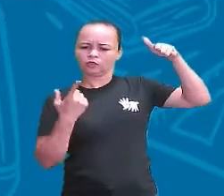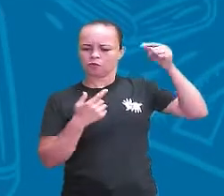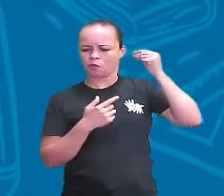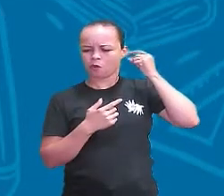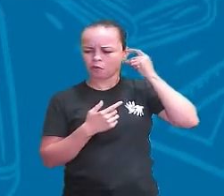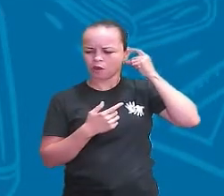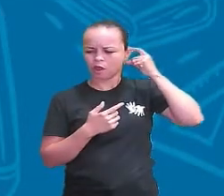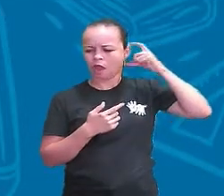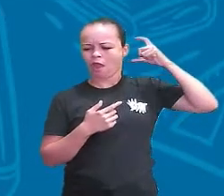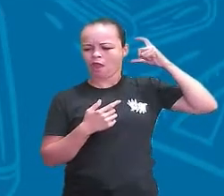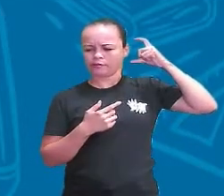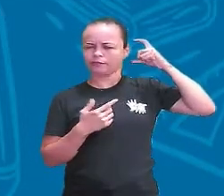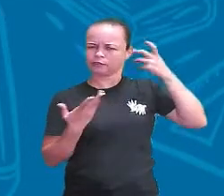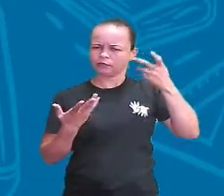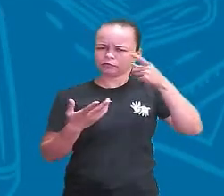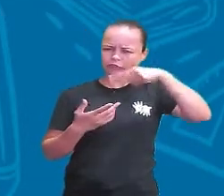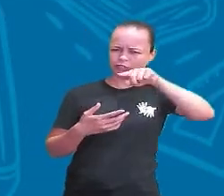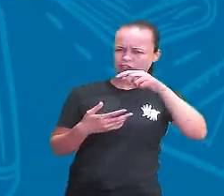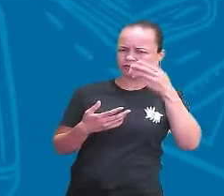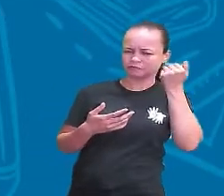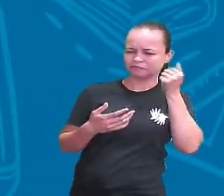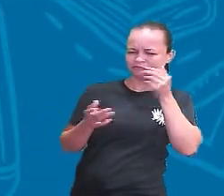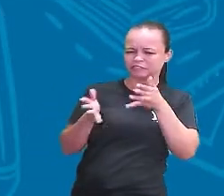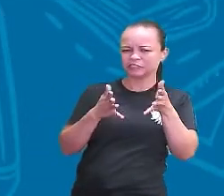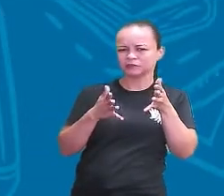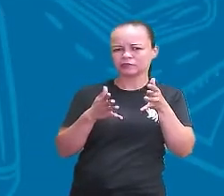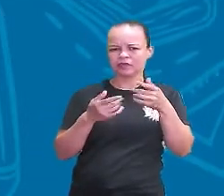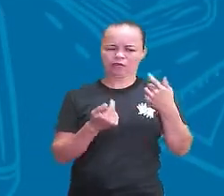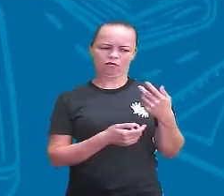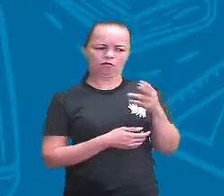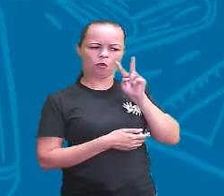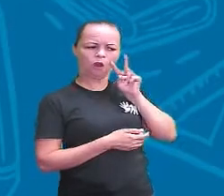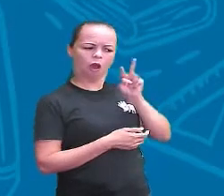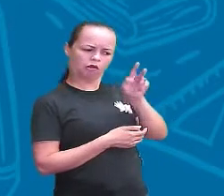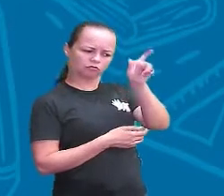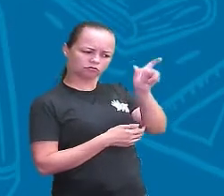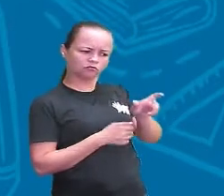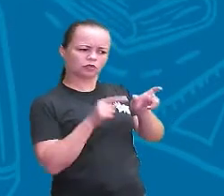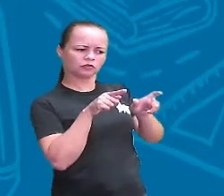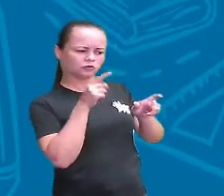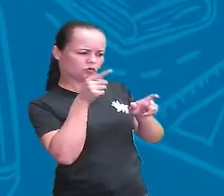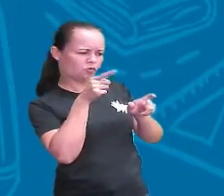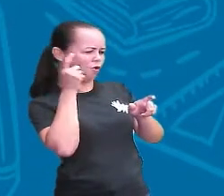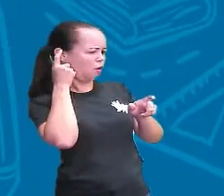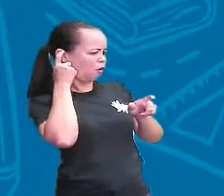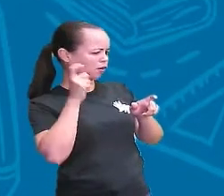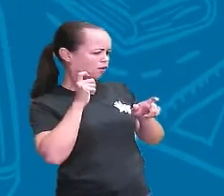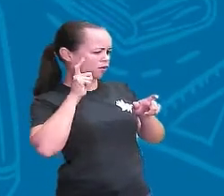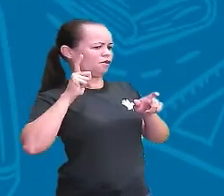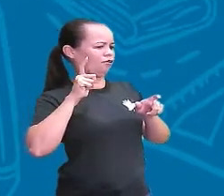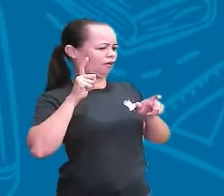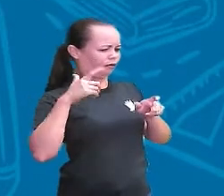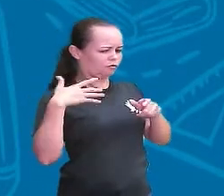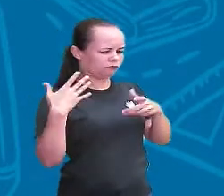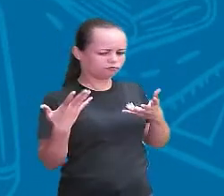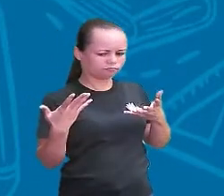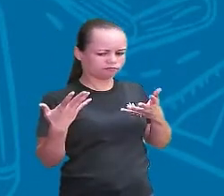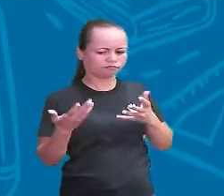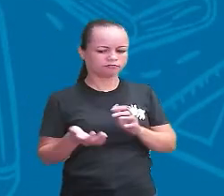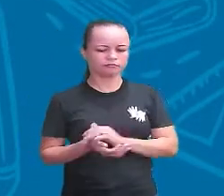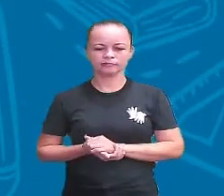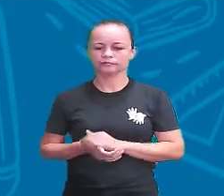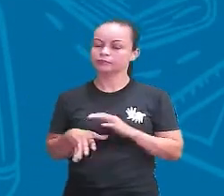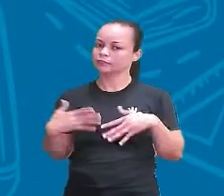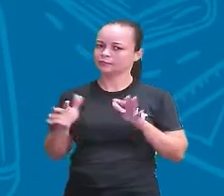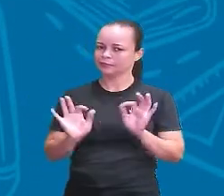cresceu. Vocês já ouviram falar isso? Eu já ouvi alguém falar assim, nossa, orelha cresceu. Tá diferente. Parece que fez alguma cirurgia. Mas não, gente, é o